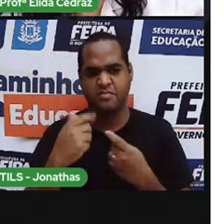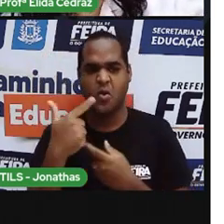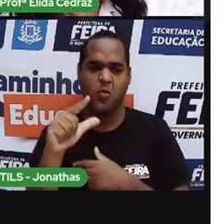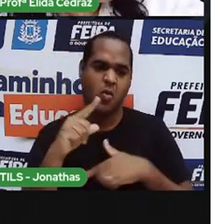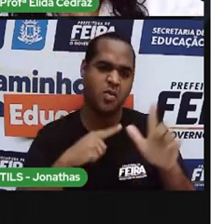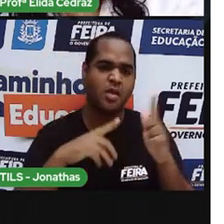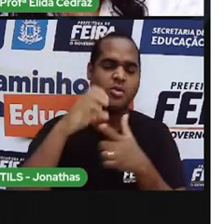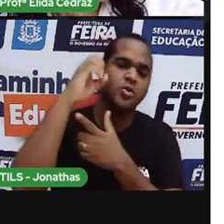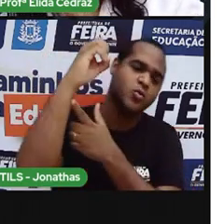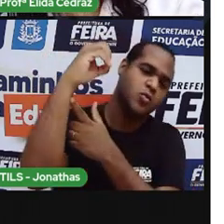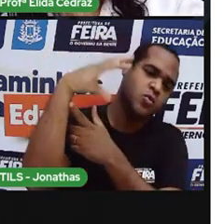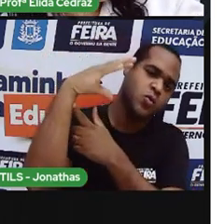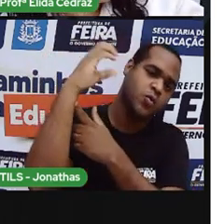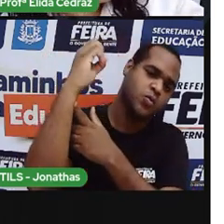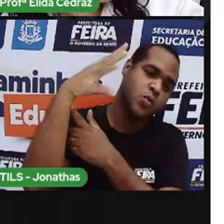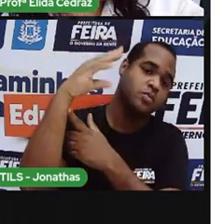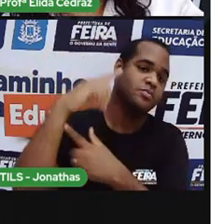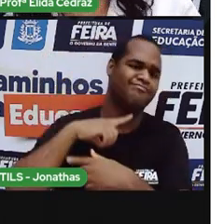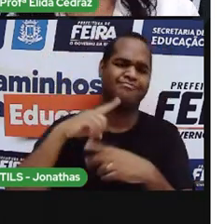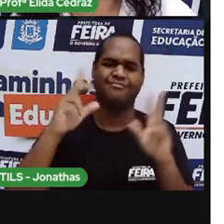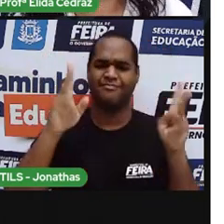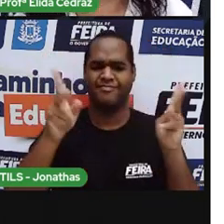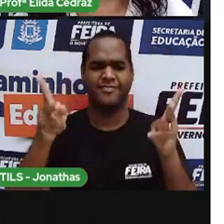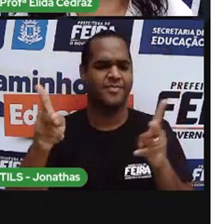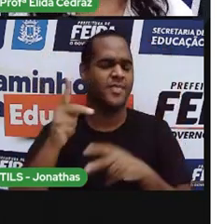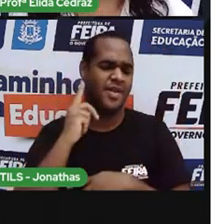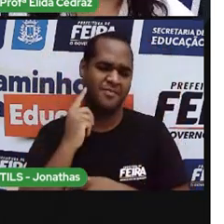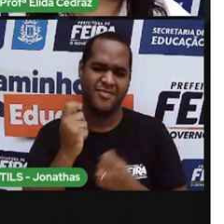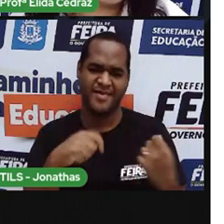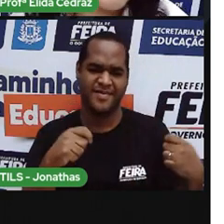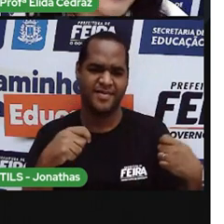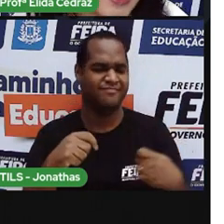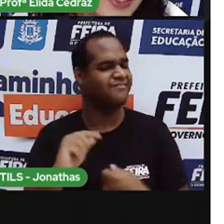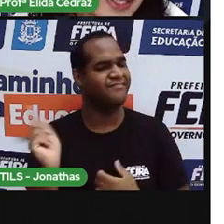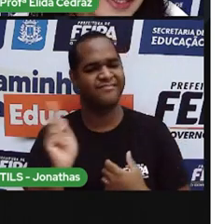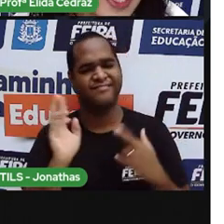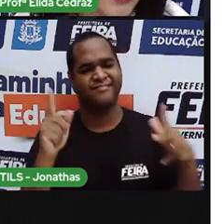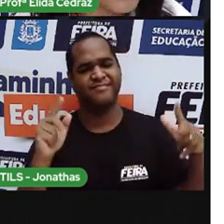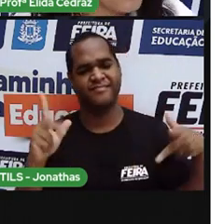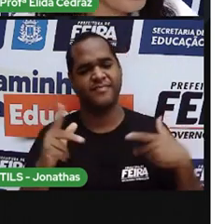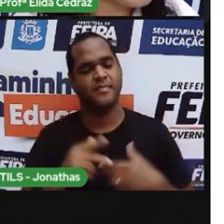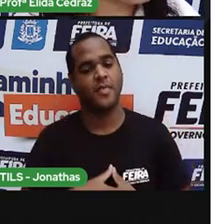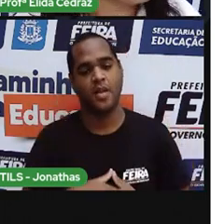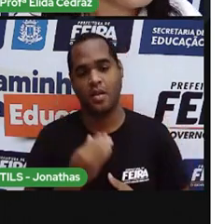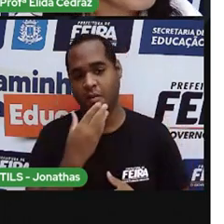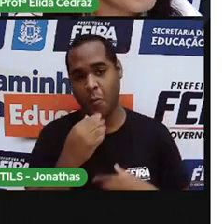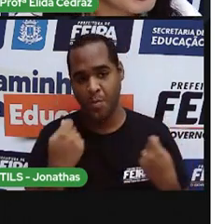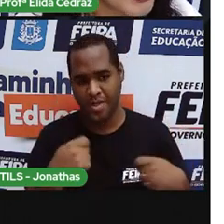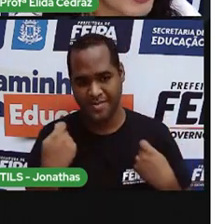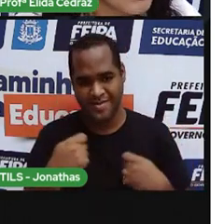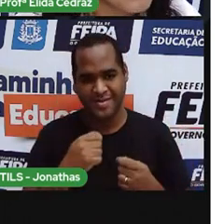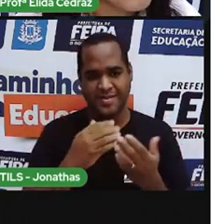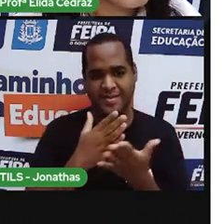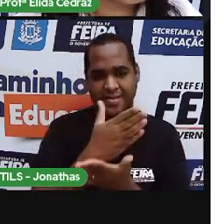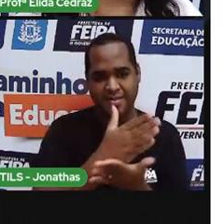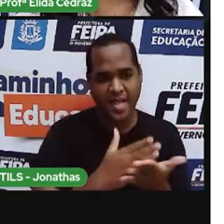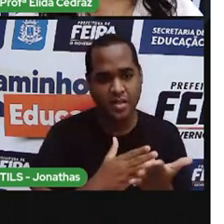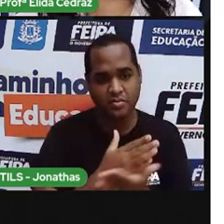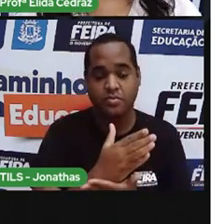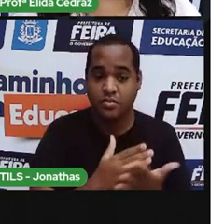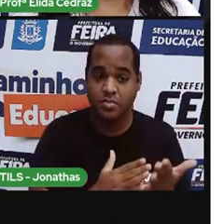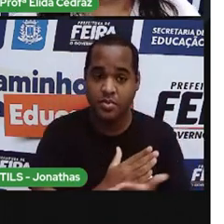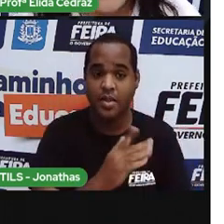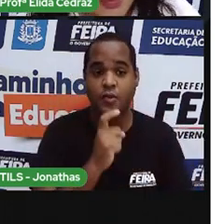nós temos luz elétrica e lâmpada? Não. Seria necessário o cortador de gelo,